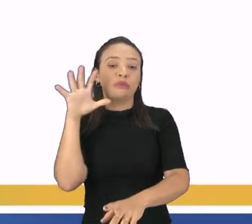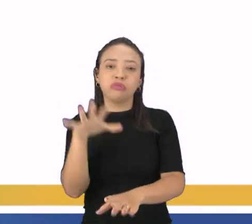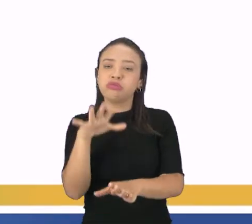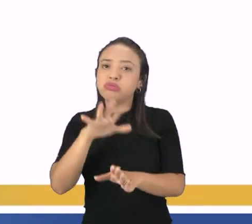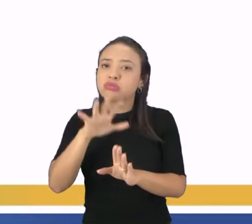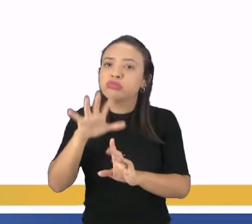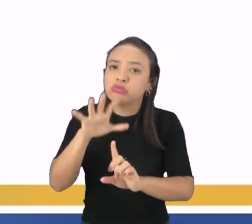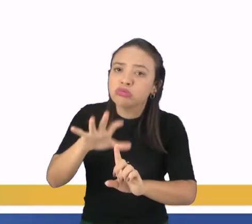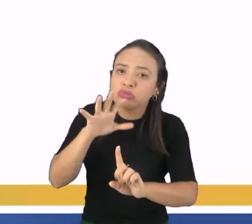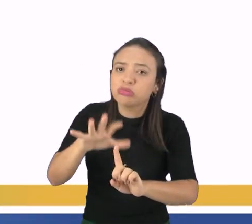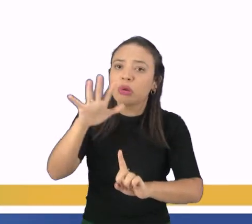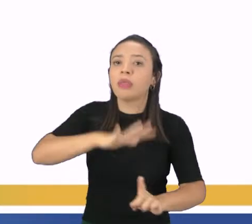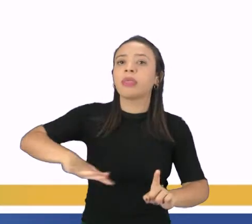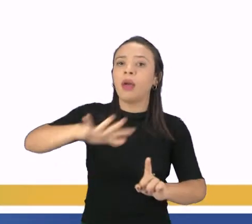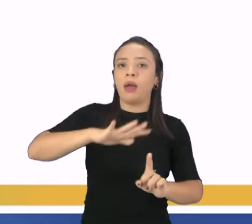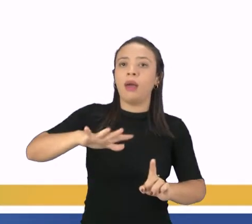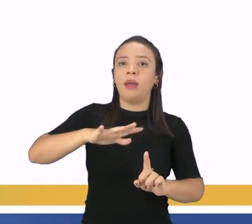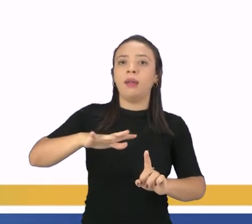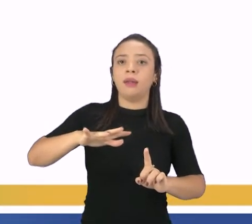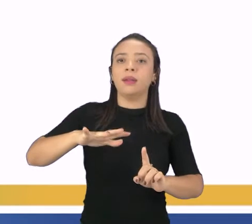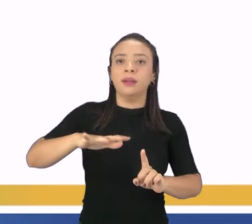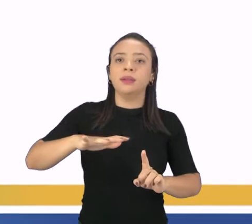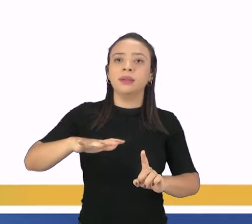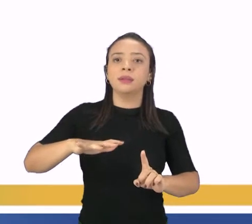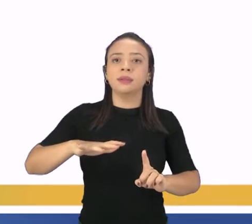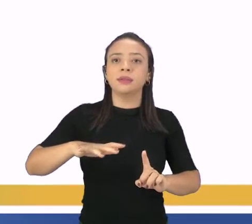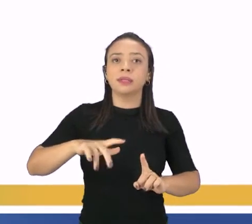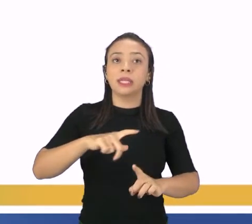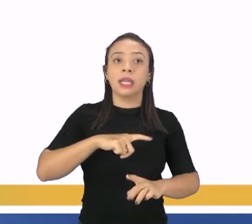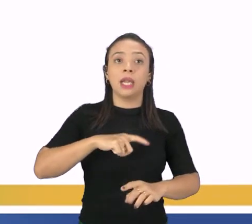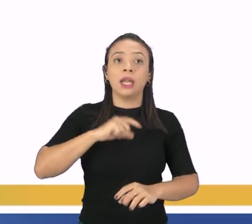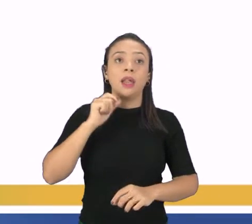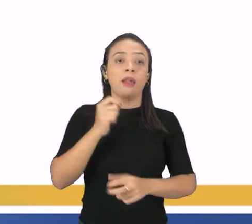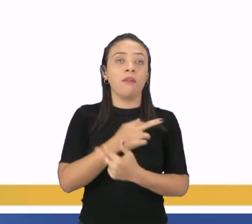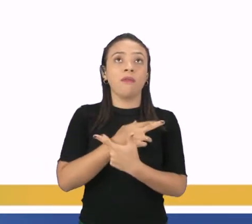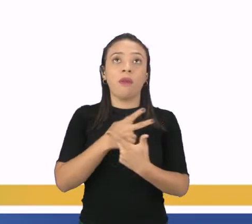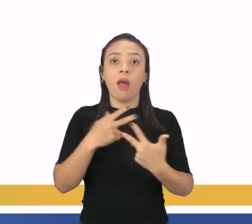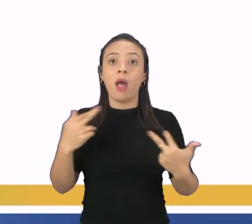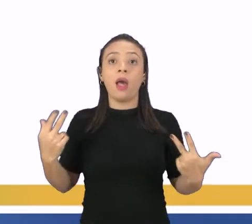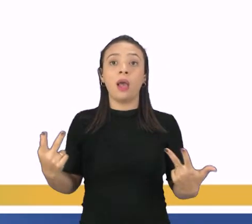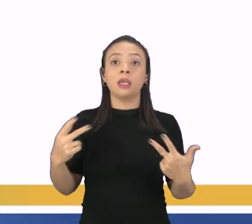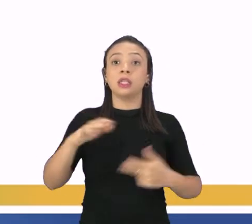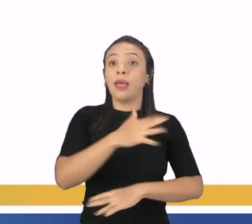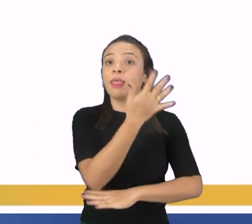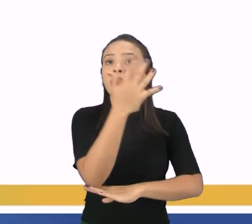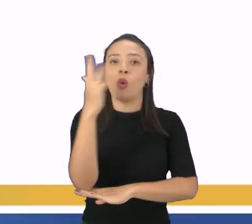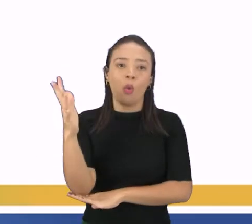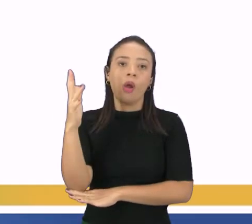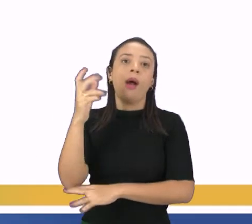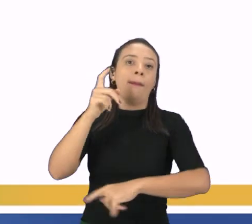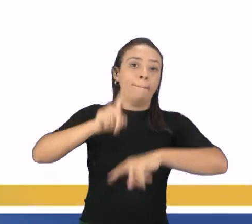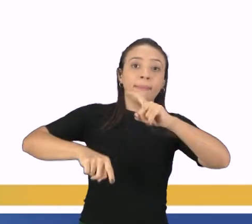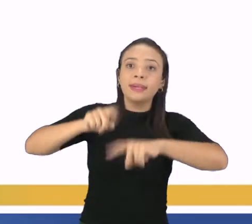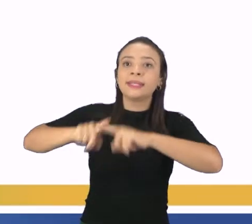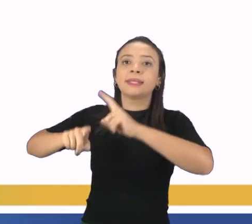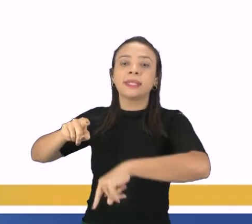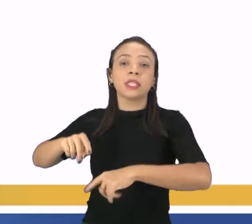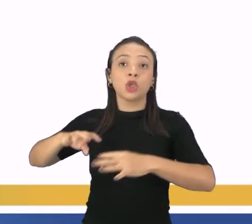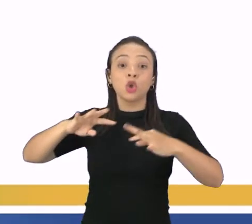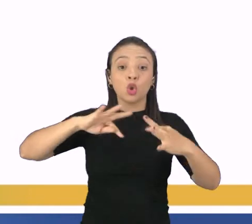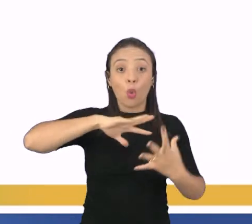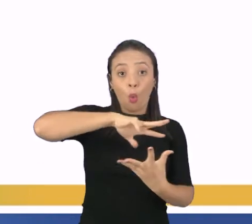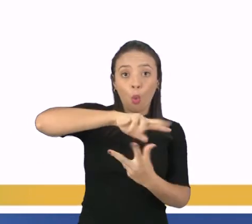dentro dessas áreas estratégicas que possuem muitos recursos naturais de interesses do mundo.